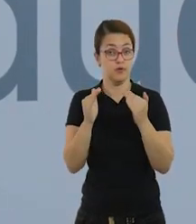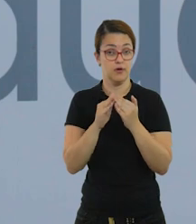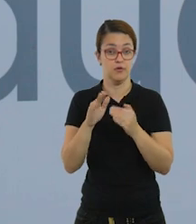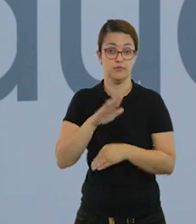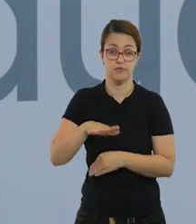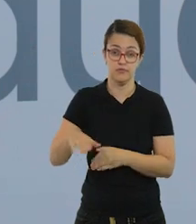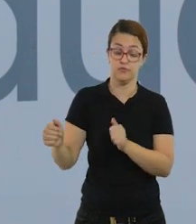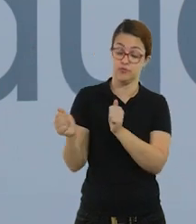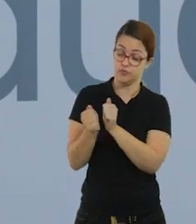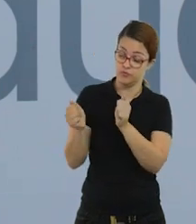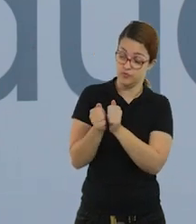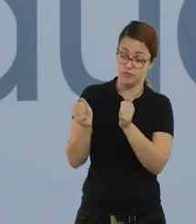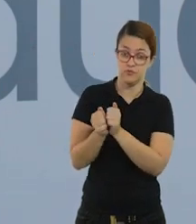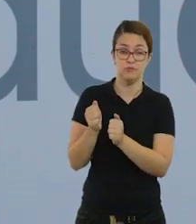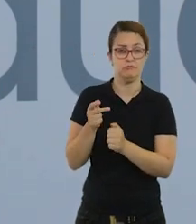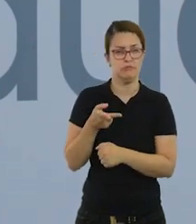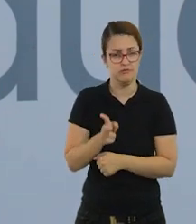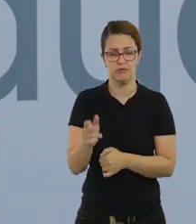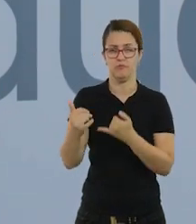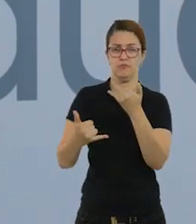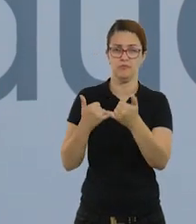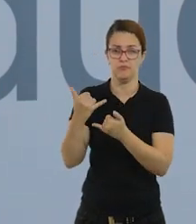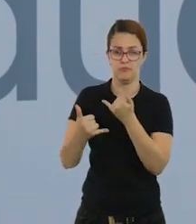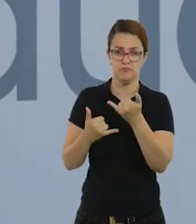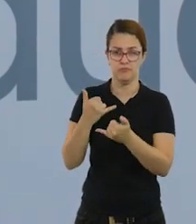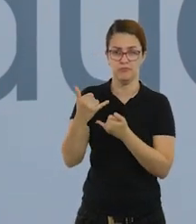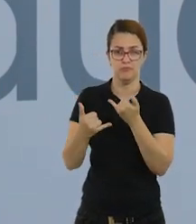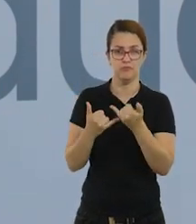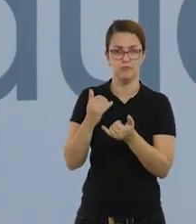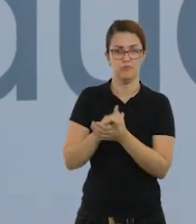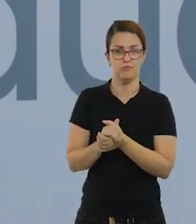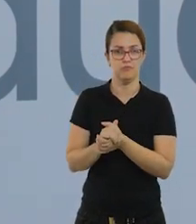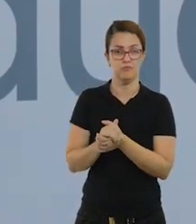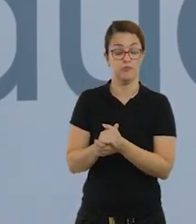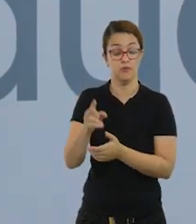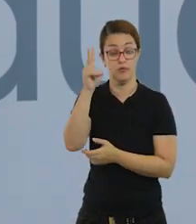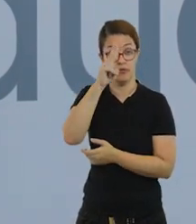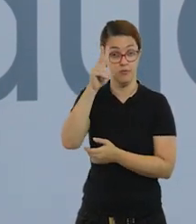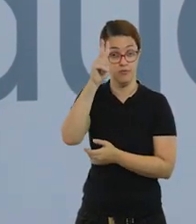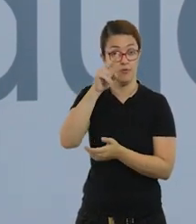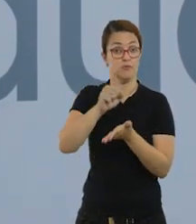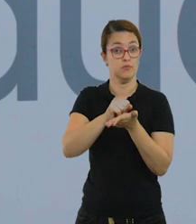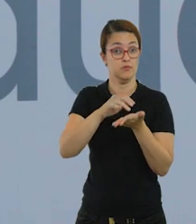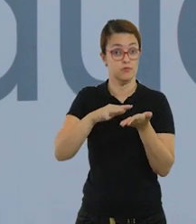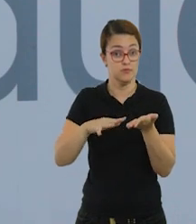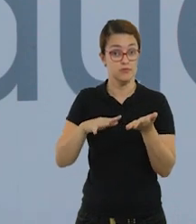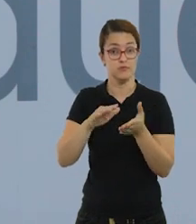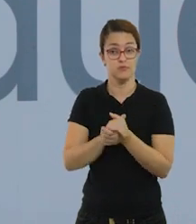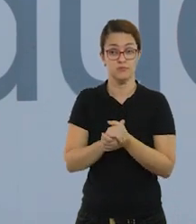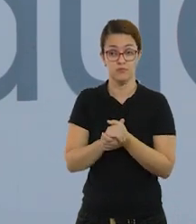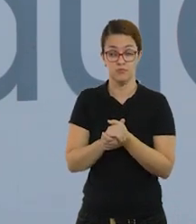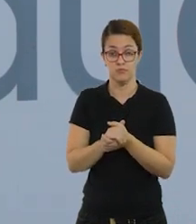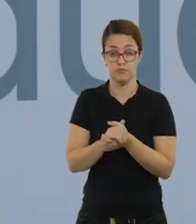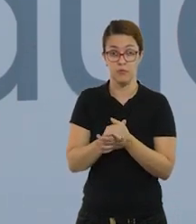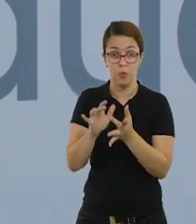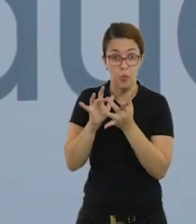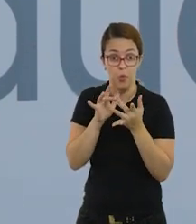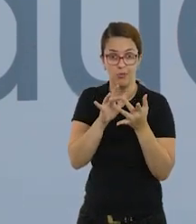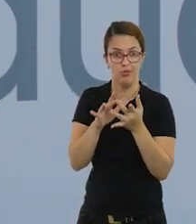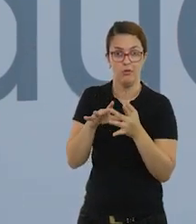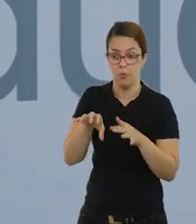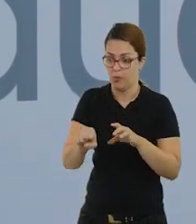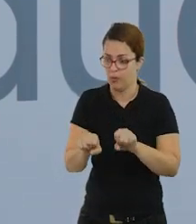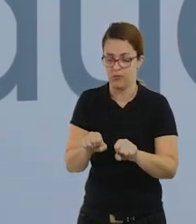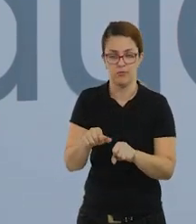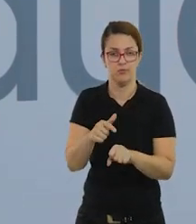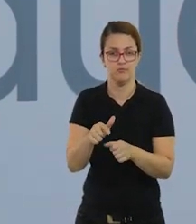gostado. Faça em casa com o filho de vocês, tá? Sempre brinque com ele, vai ser muito rica a atividade. Lembrando que é uma atividade que mesmo que a